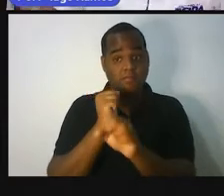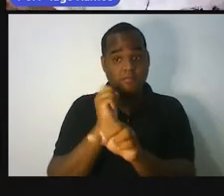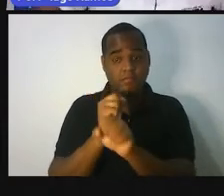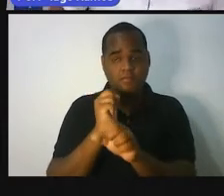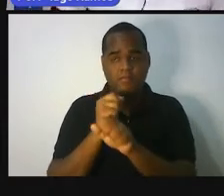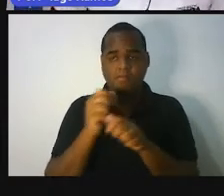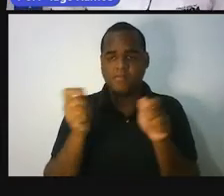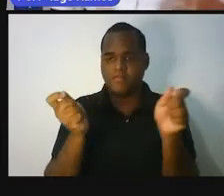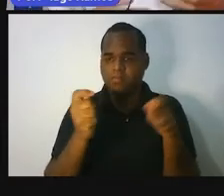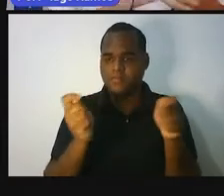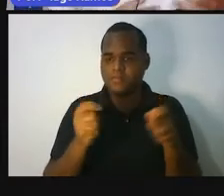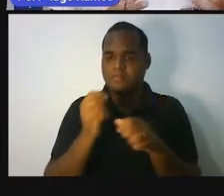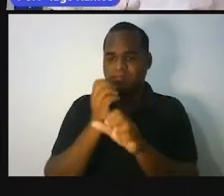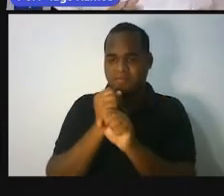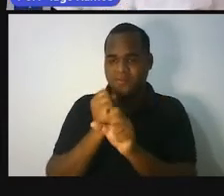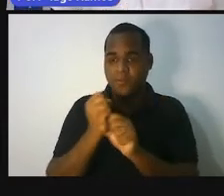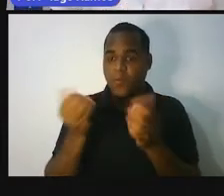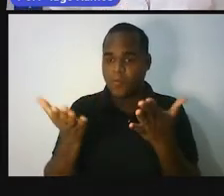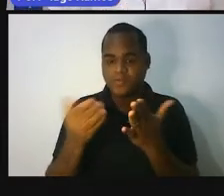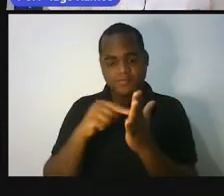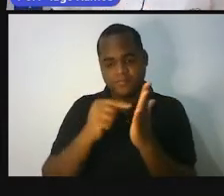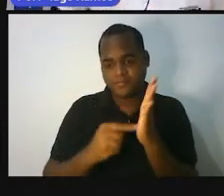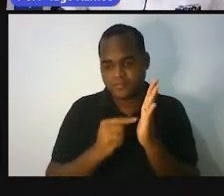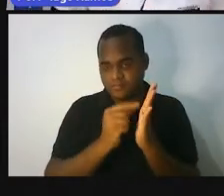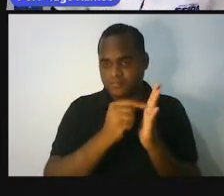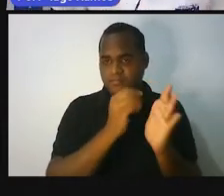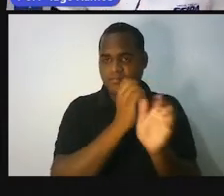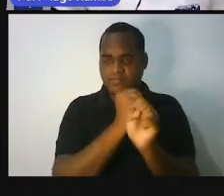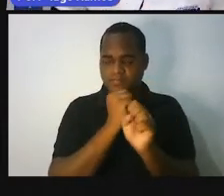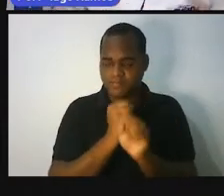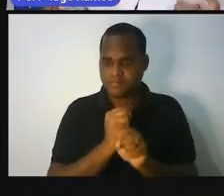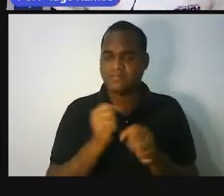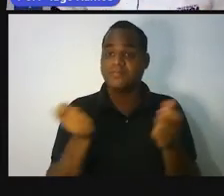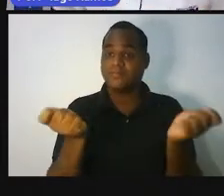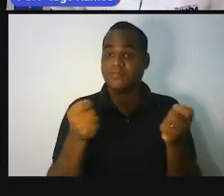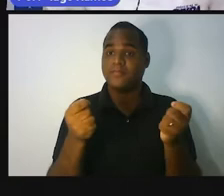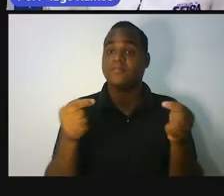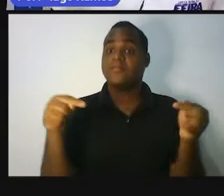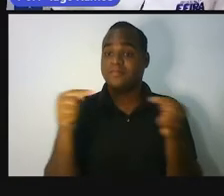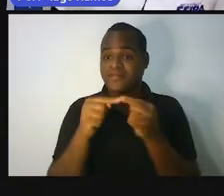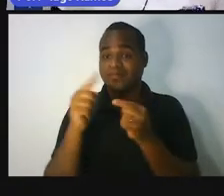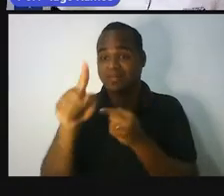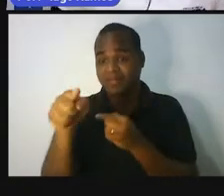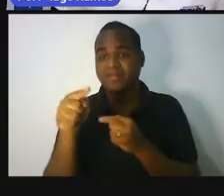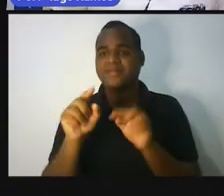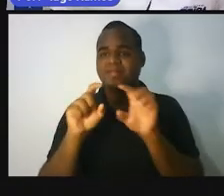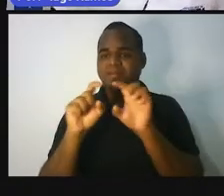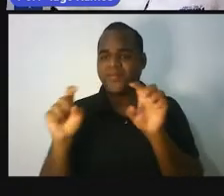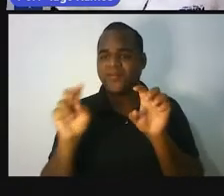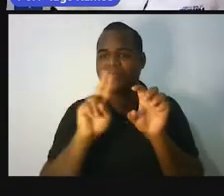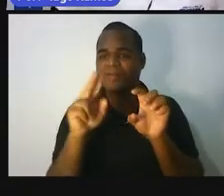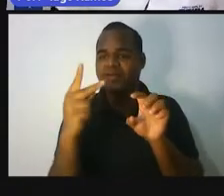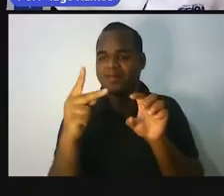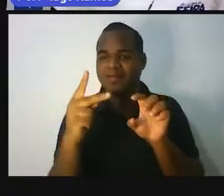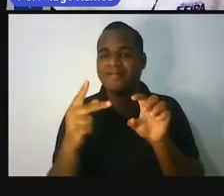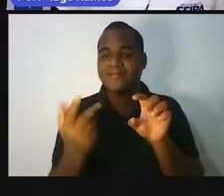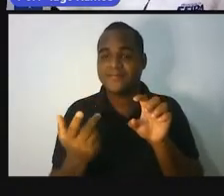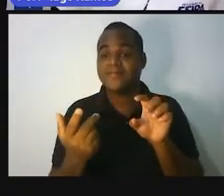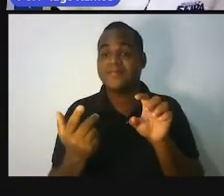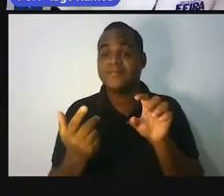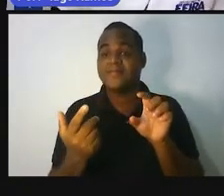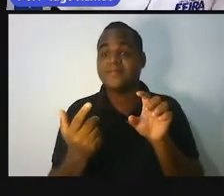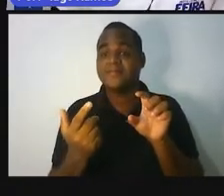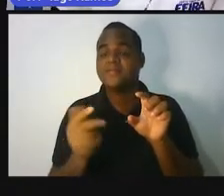gente tem de calculadora digital hoje, esse osso de Inxangô tinha essa